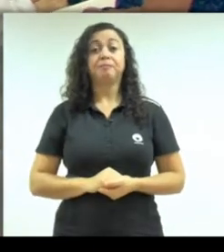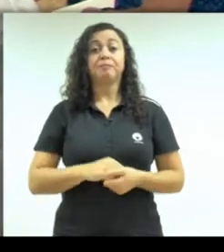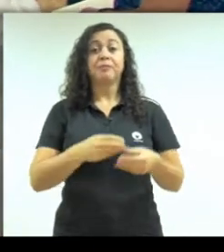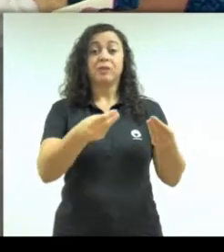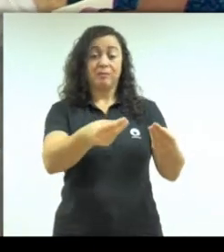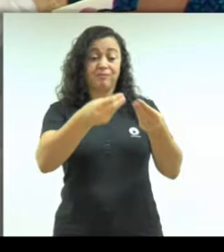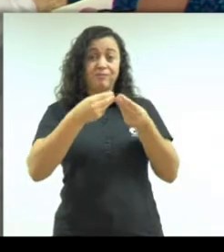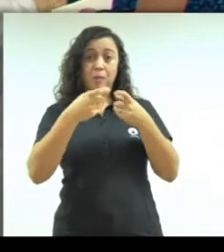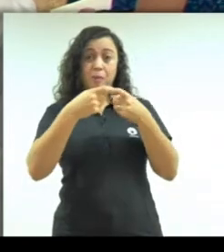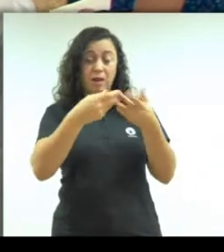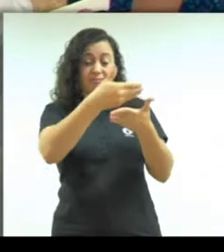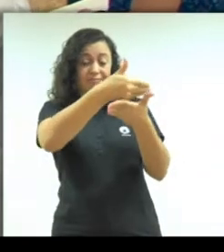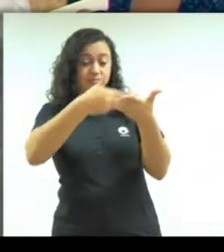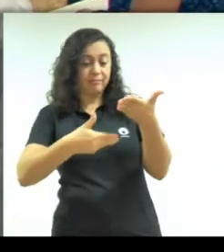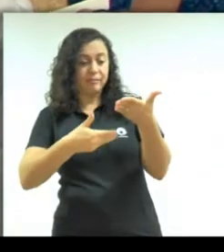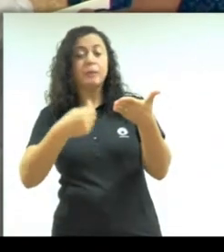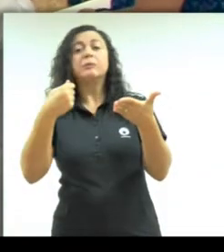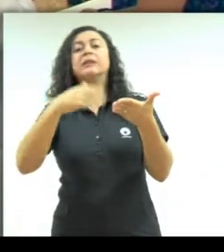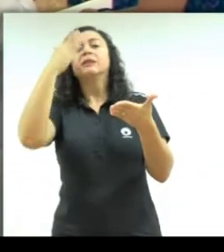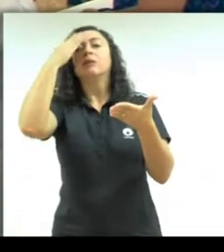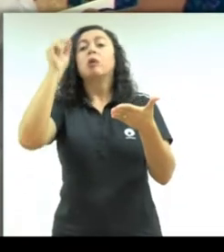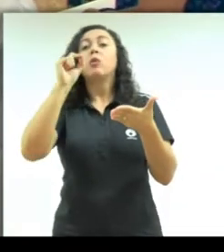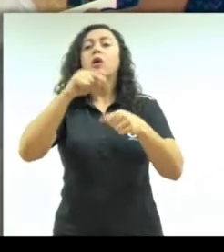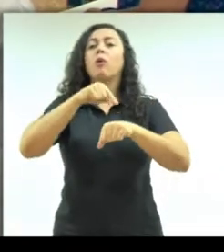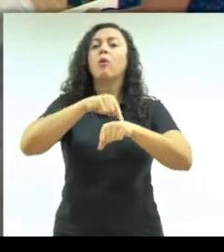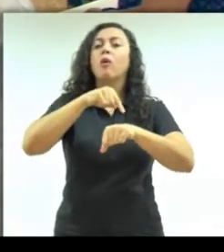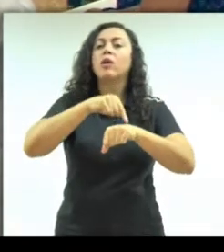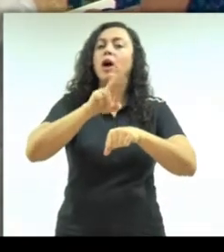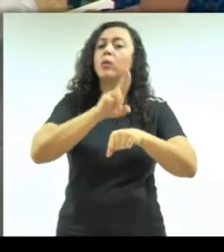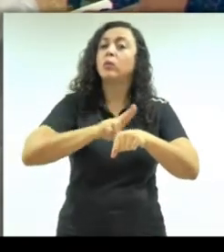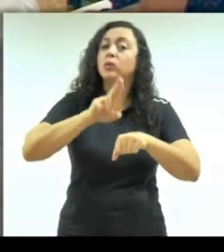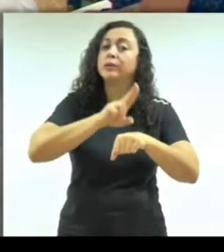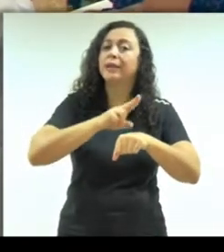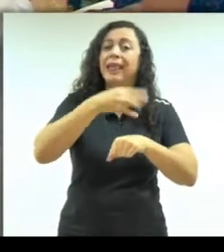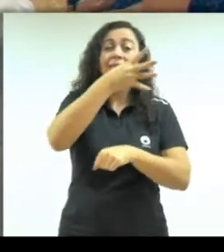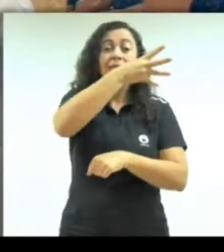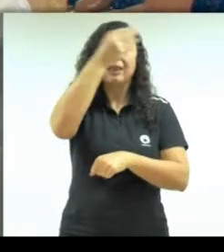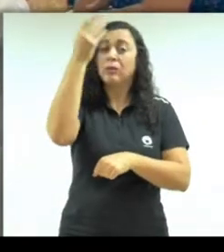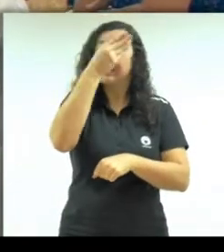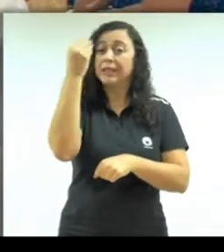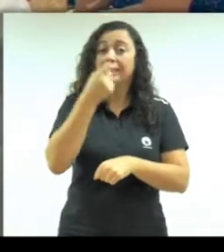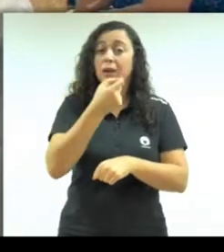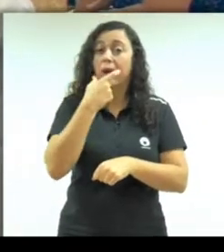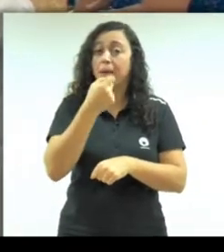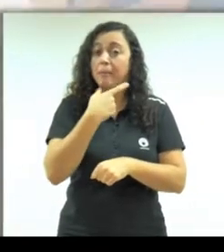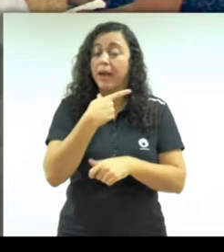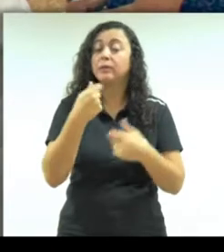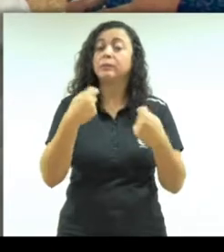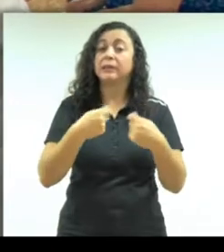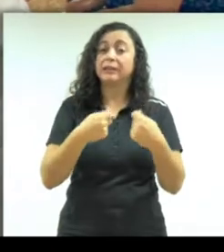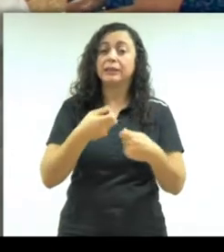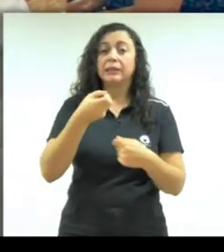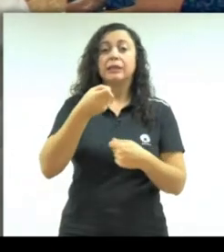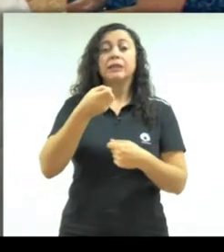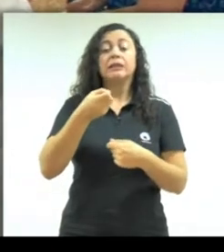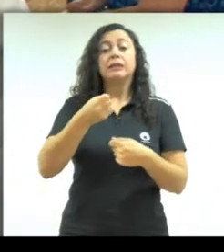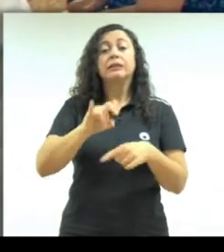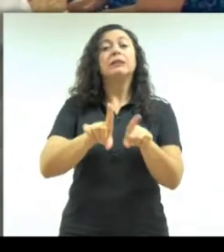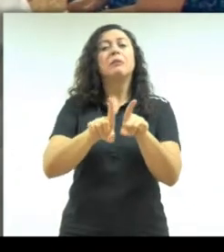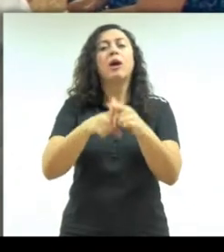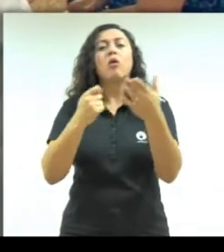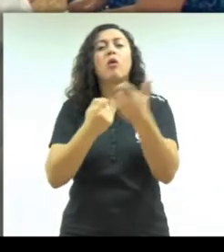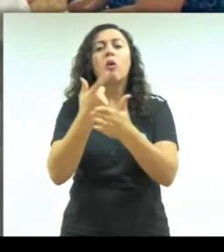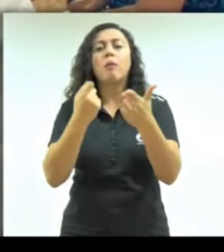os cuidados são observar os horários de uso, não esquecer de tomar o medicamento, na hora de comprar o